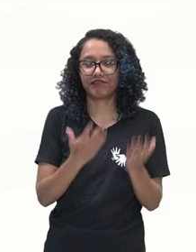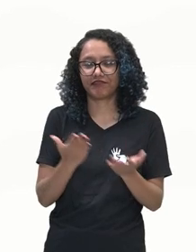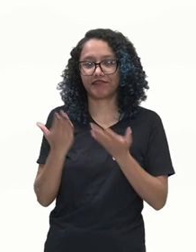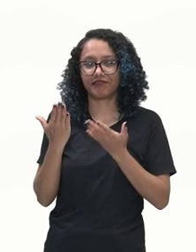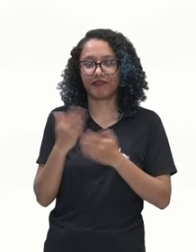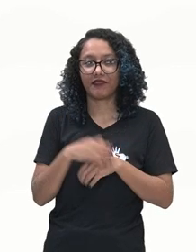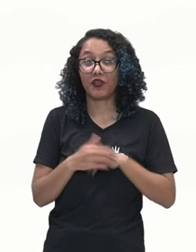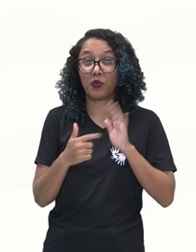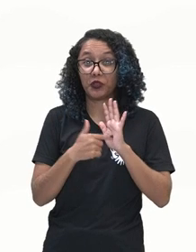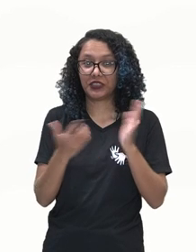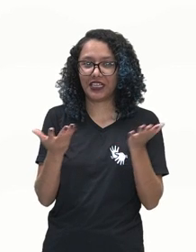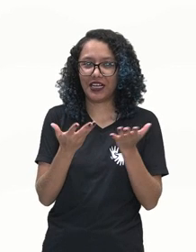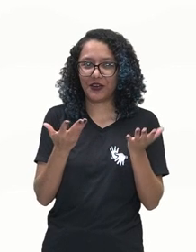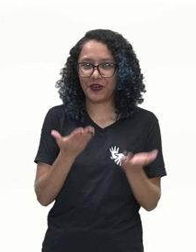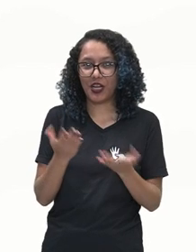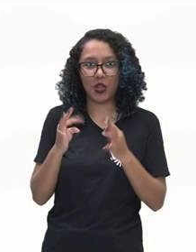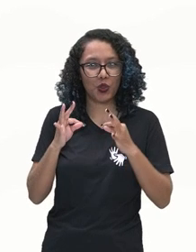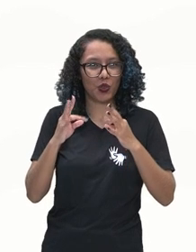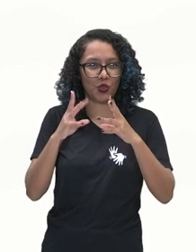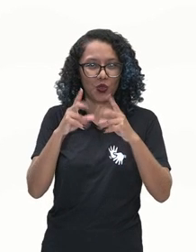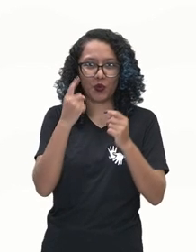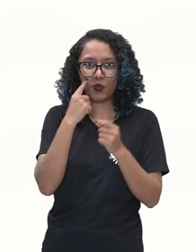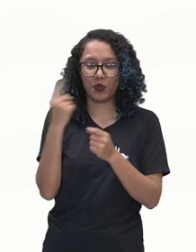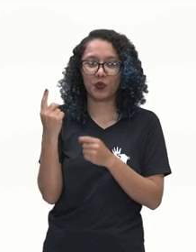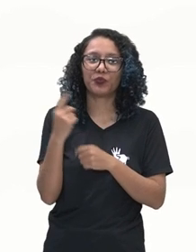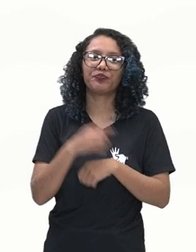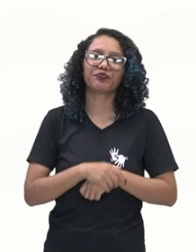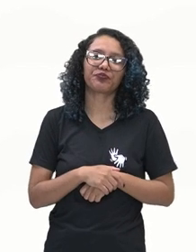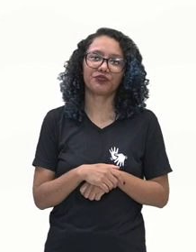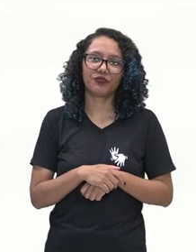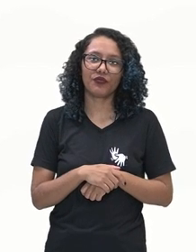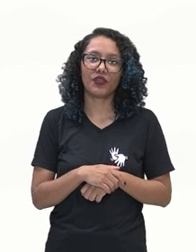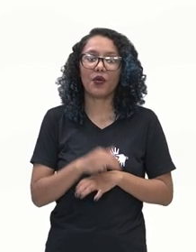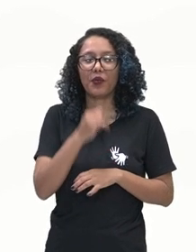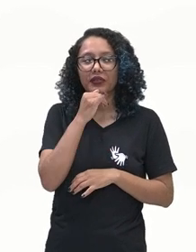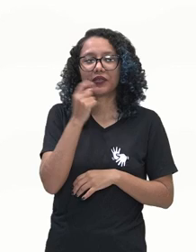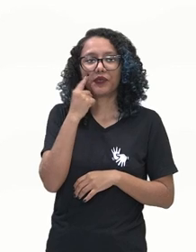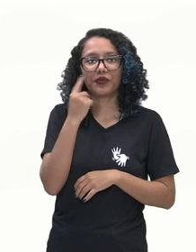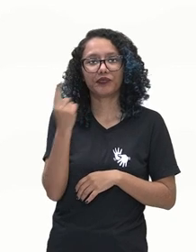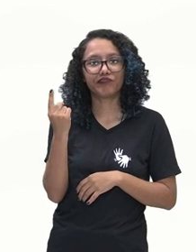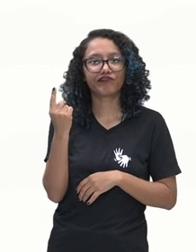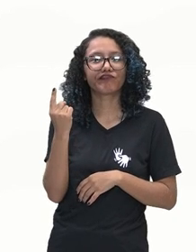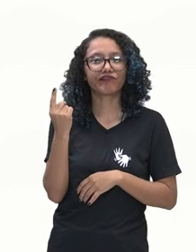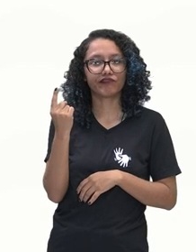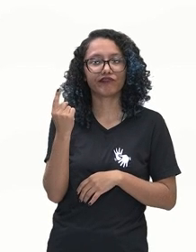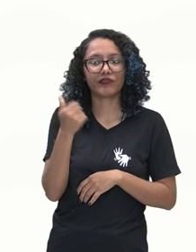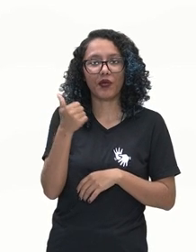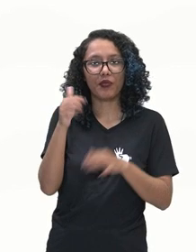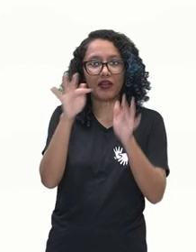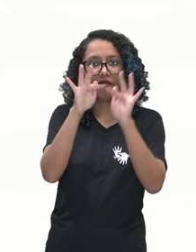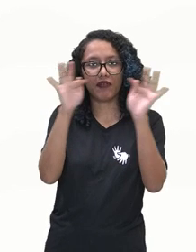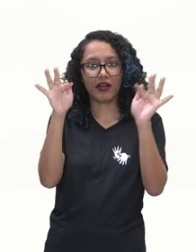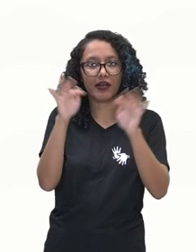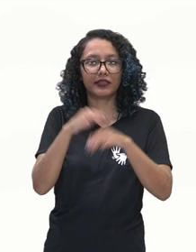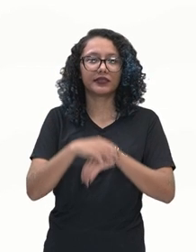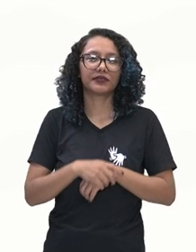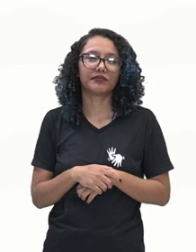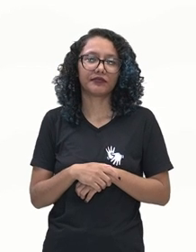todos aí já grifados, né? Nós temos aí, vibrant, festival, folklore,